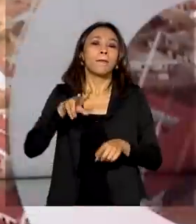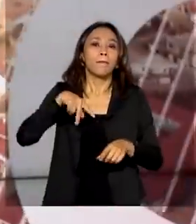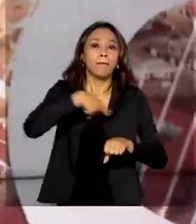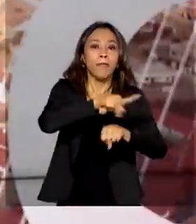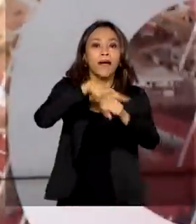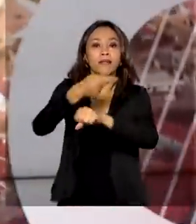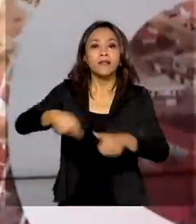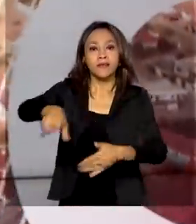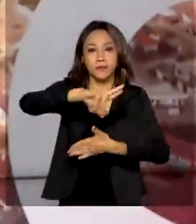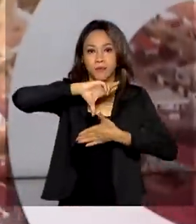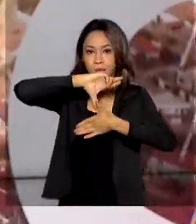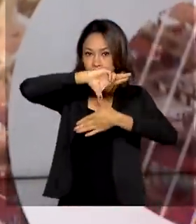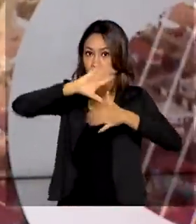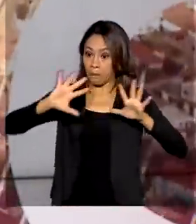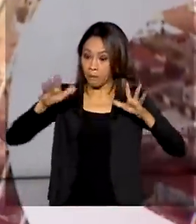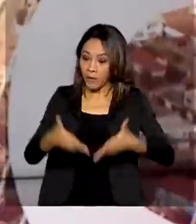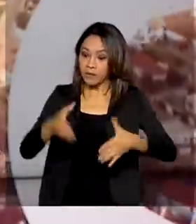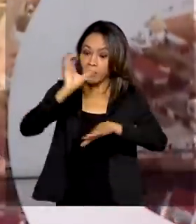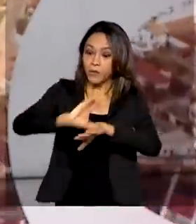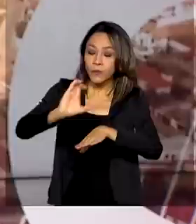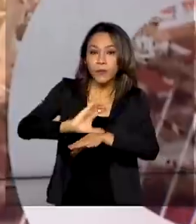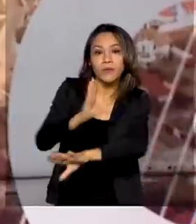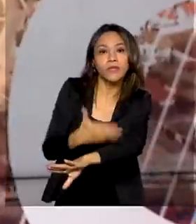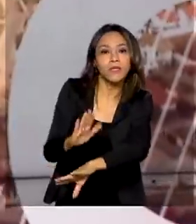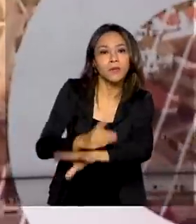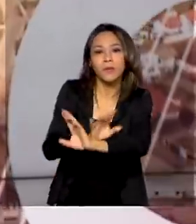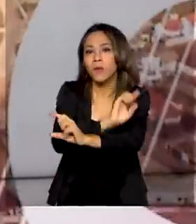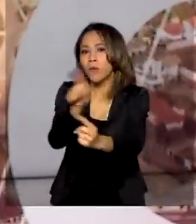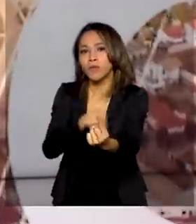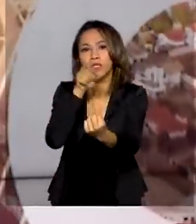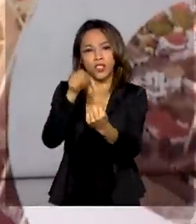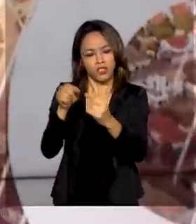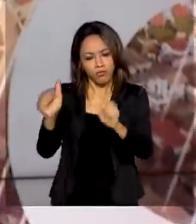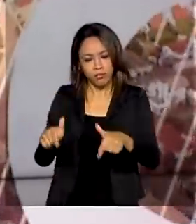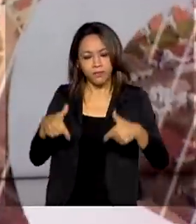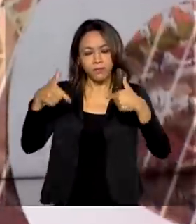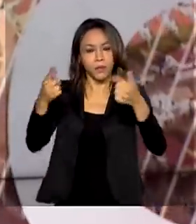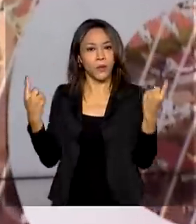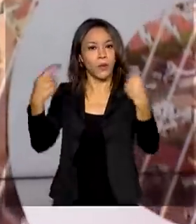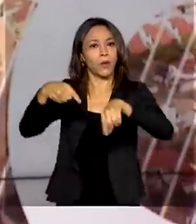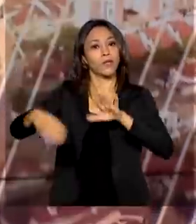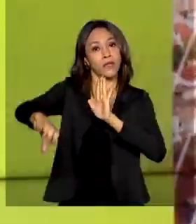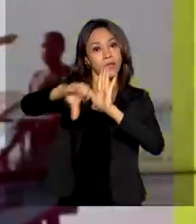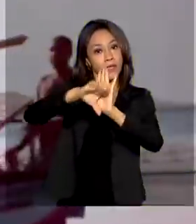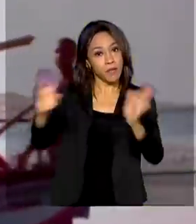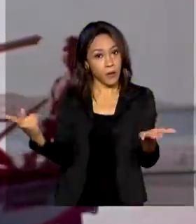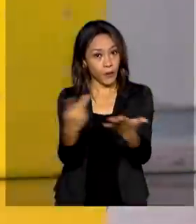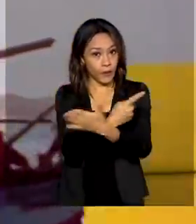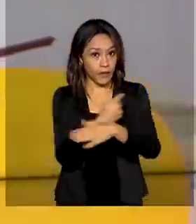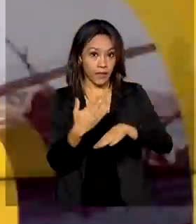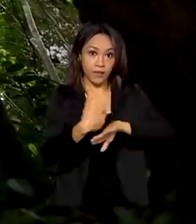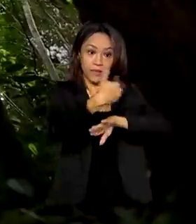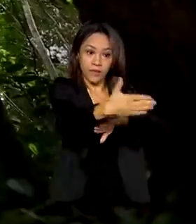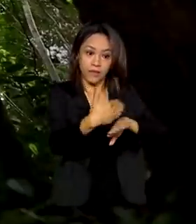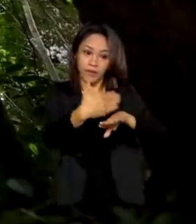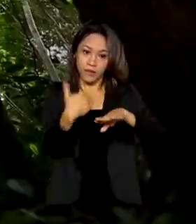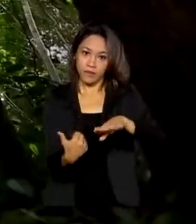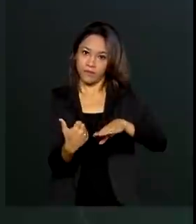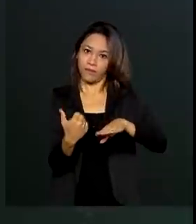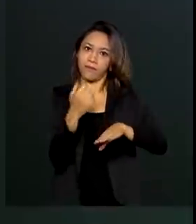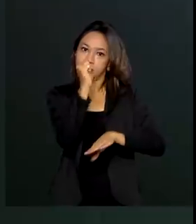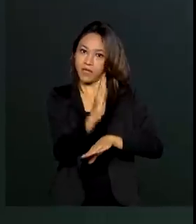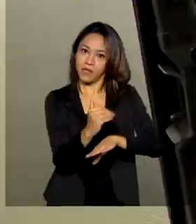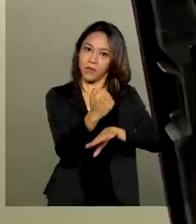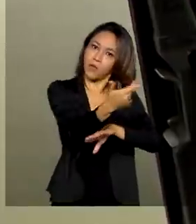participaram de capacitação para atuar no enfrentamento aos crimes que ocorrem nas fronteiras. Por